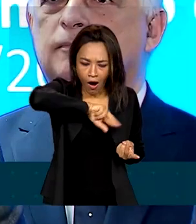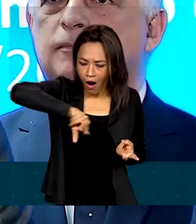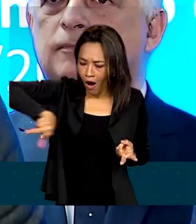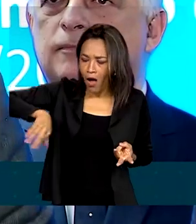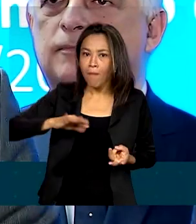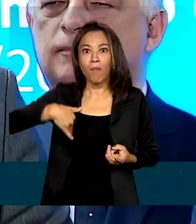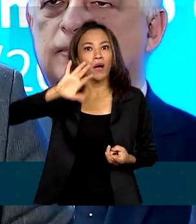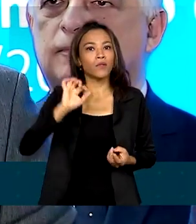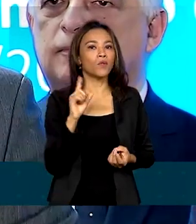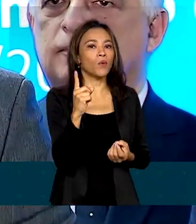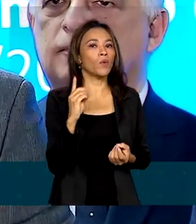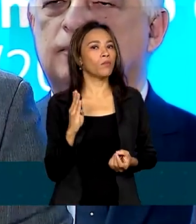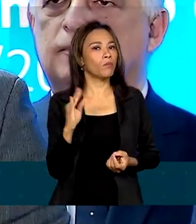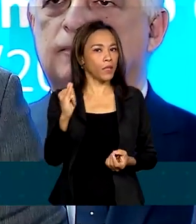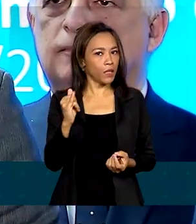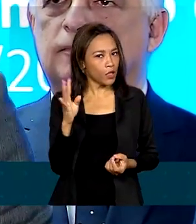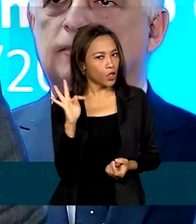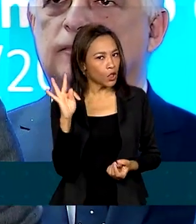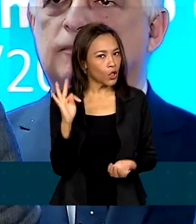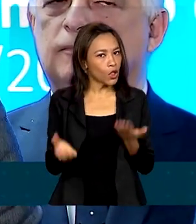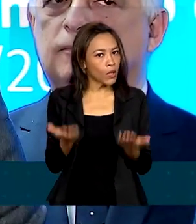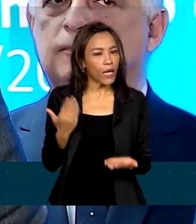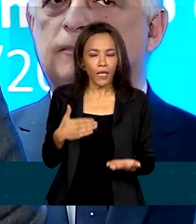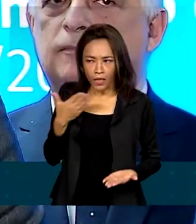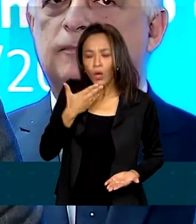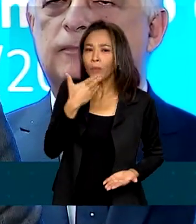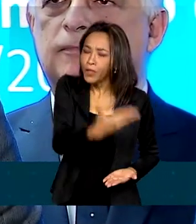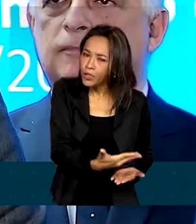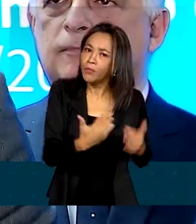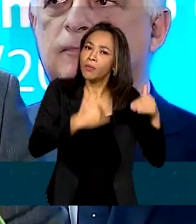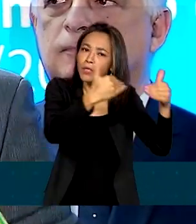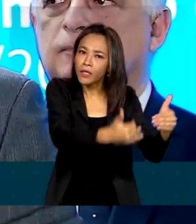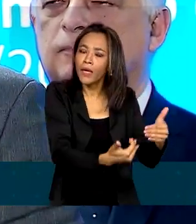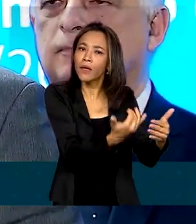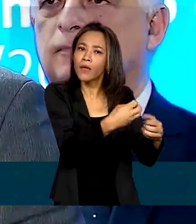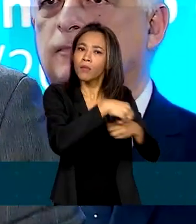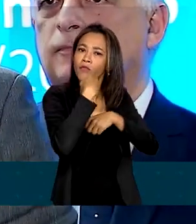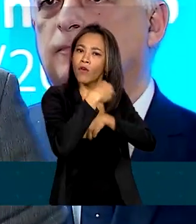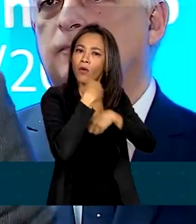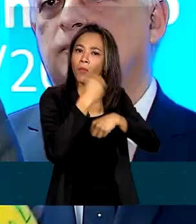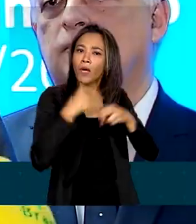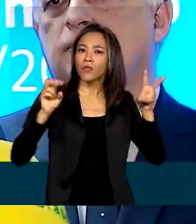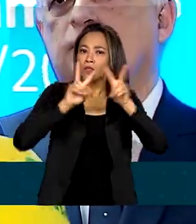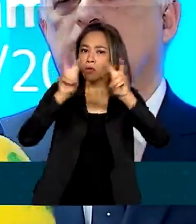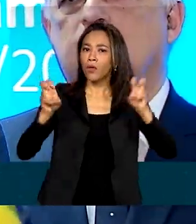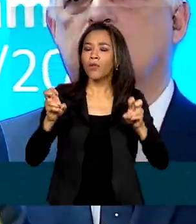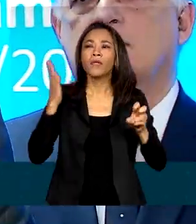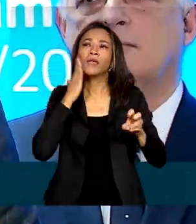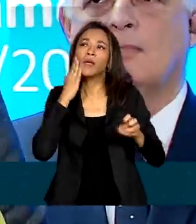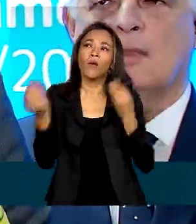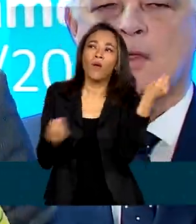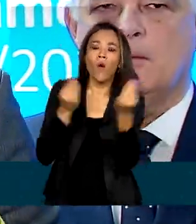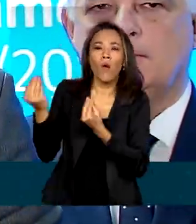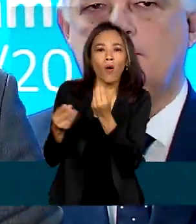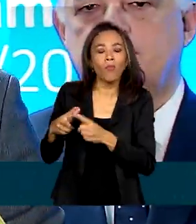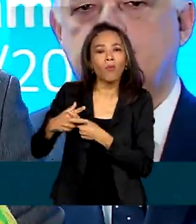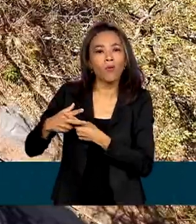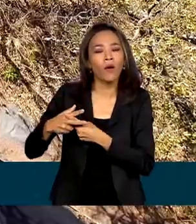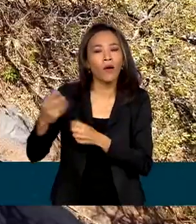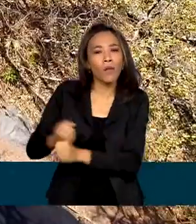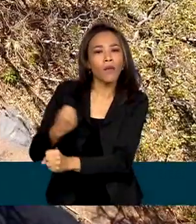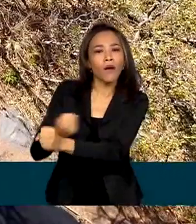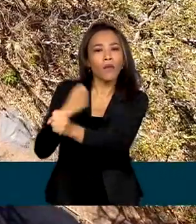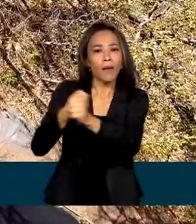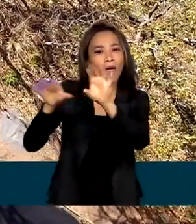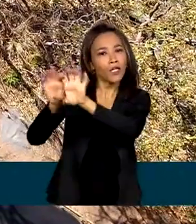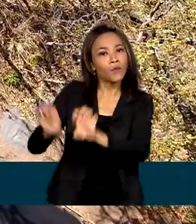bilhão de toneladas. Eu pedi esse estudo ao Ministério para que a gente possa dimensionar a importância de infraestrutura para dar escoamento a essa safra.